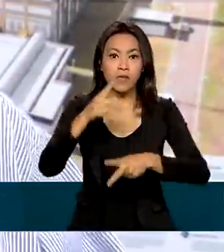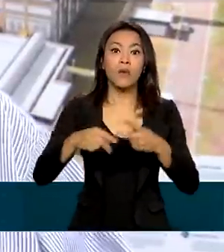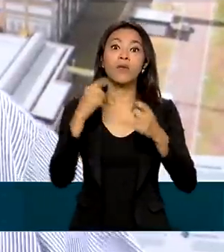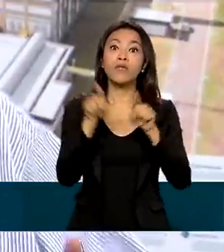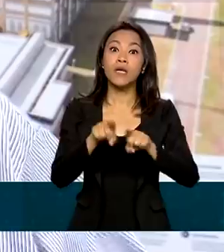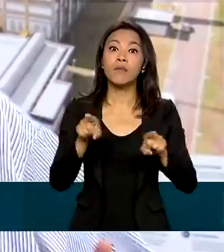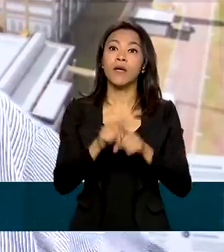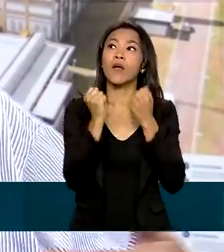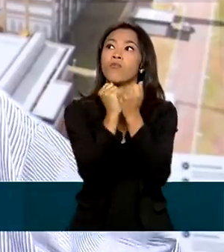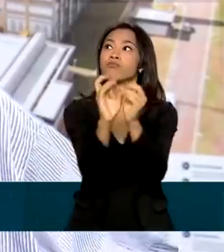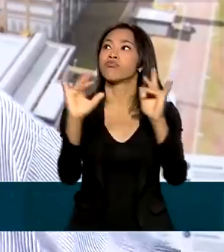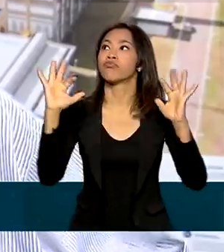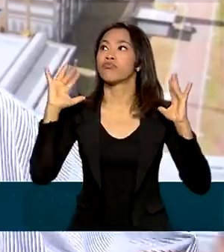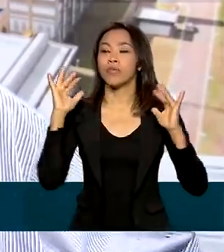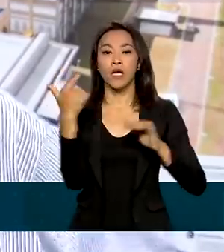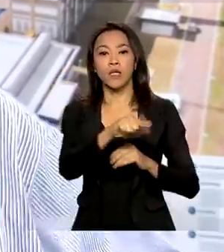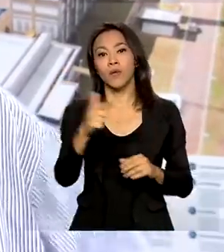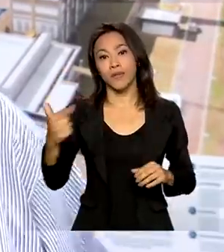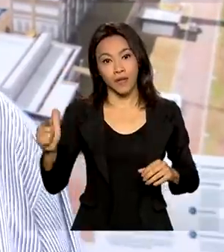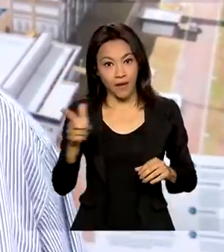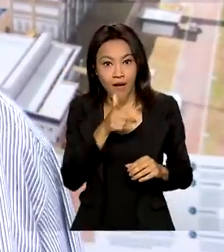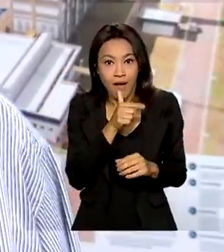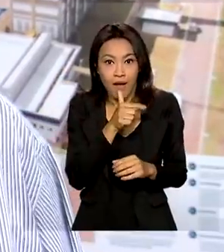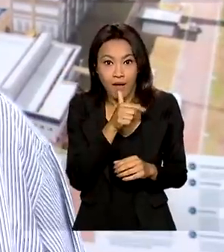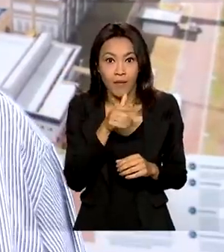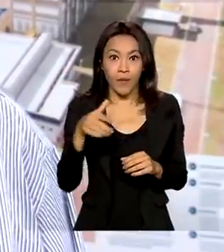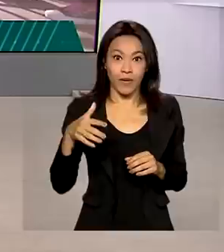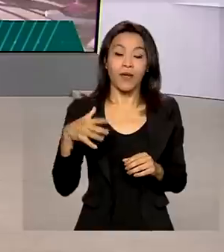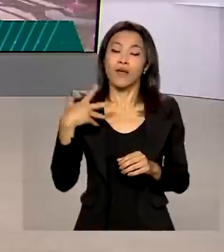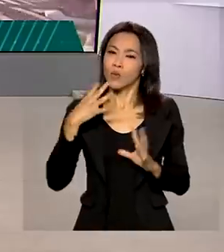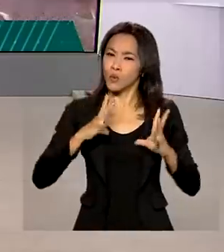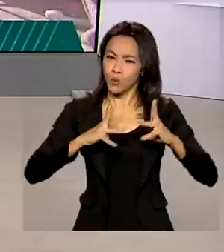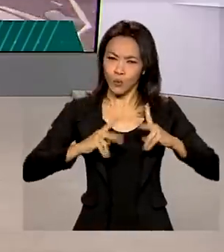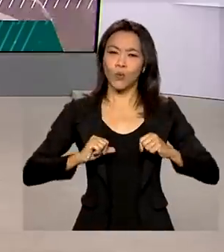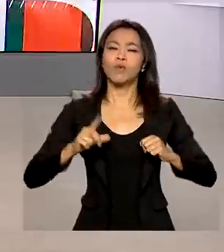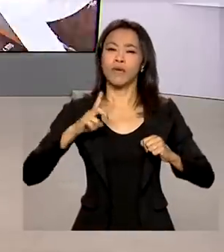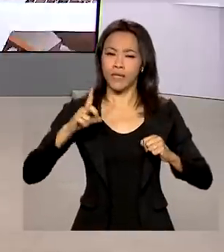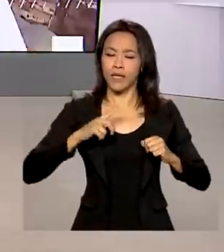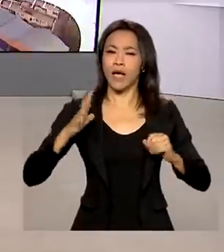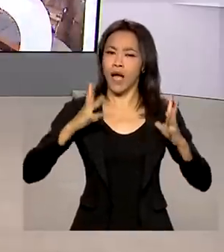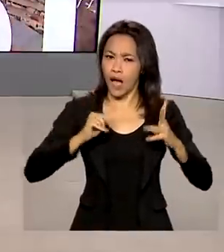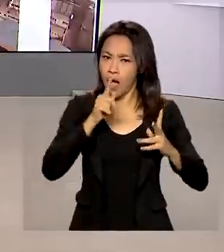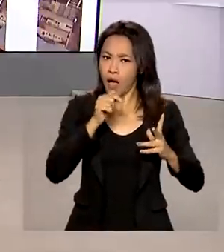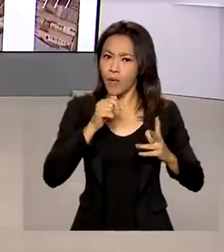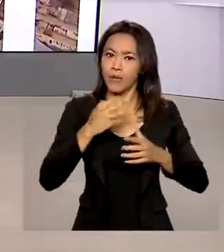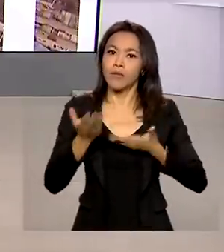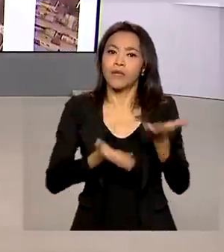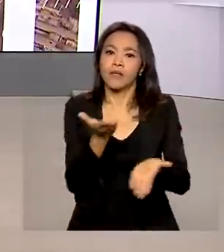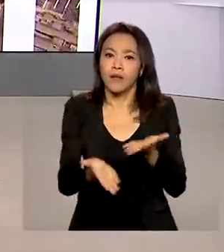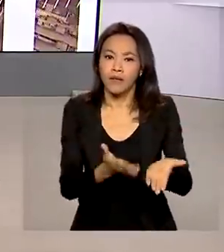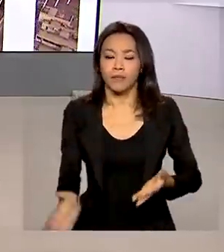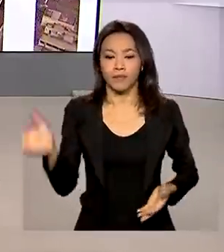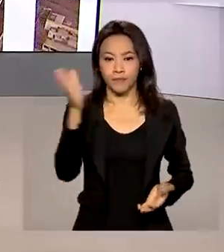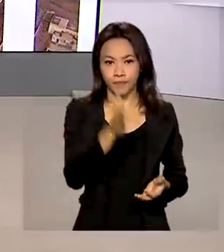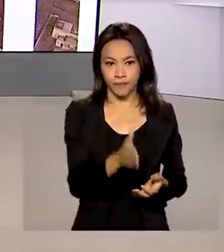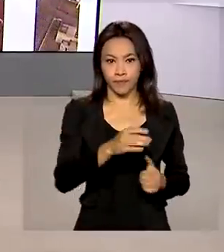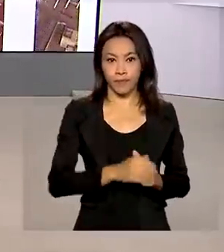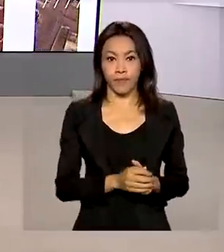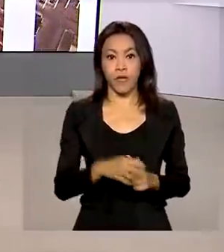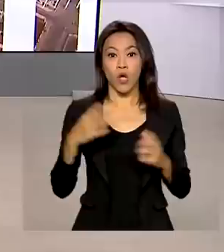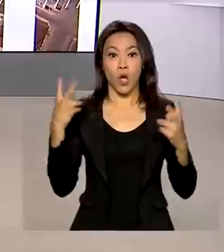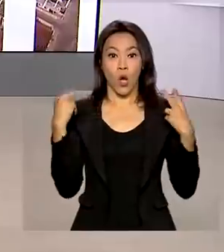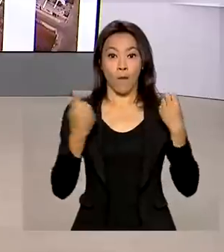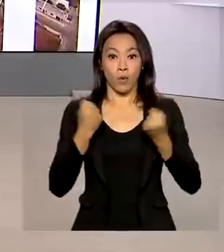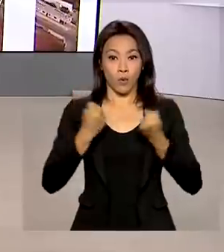porque não terá mais água sem ser tratada nessa região. Os motoristas que utilizam os mais de 800